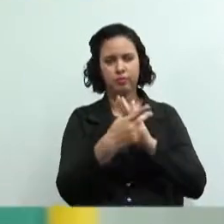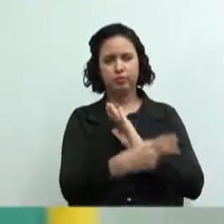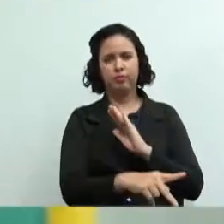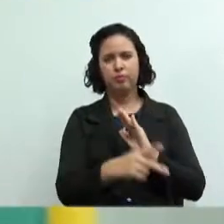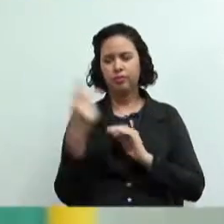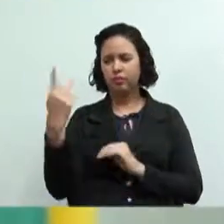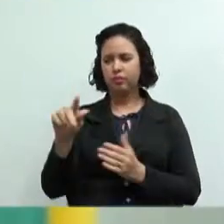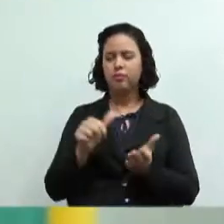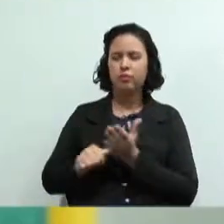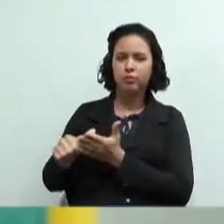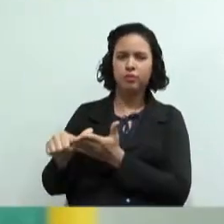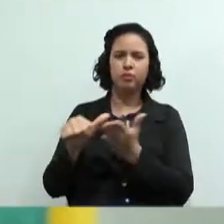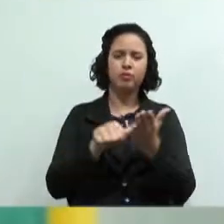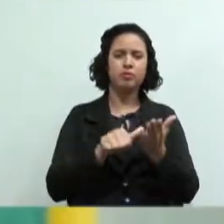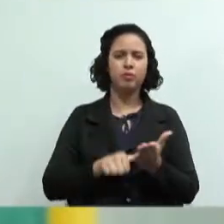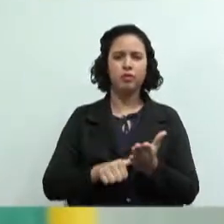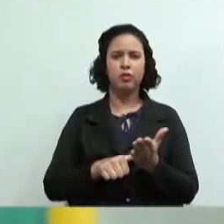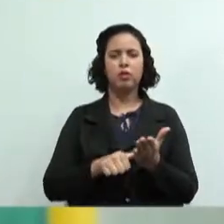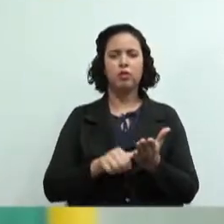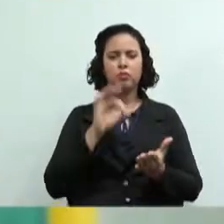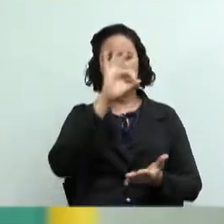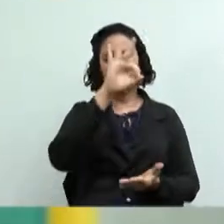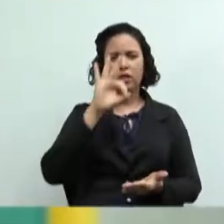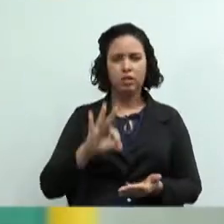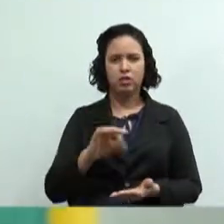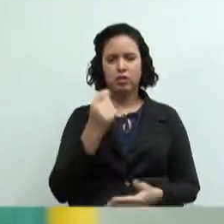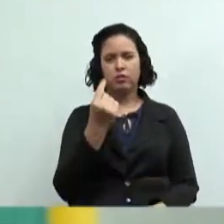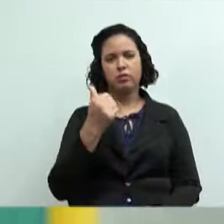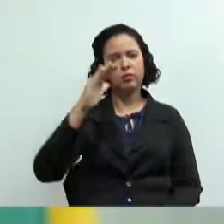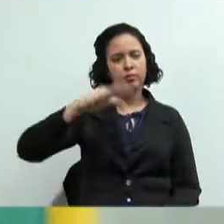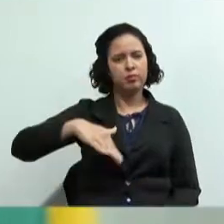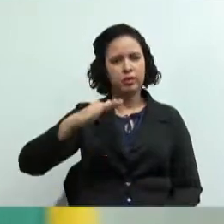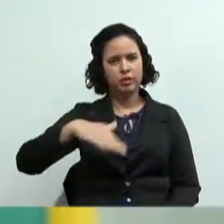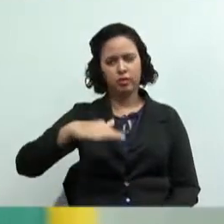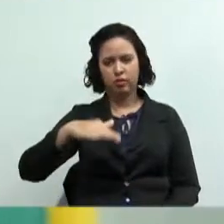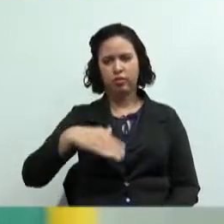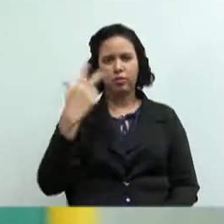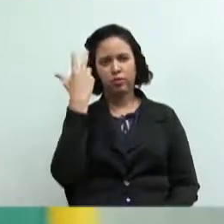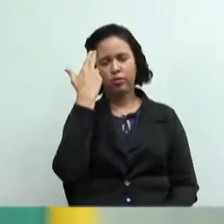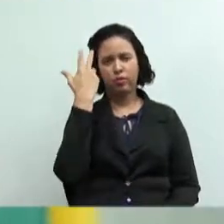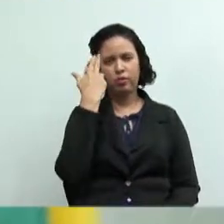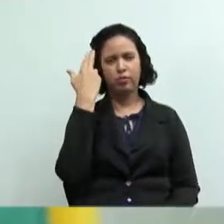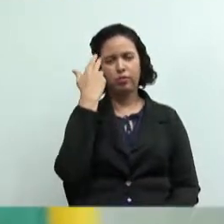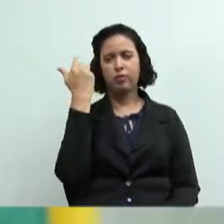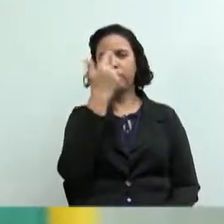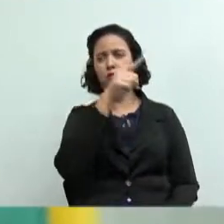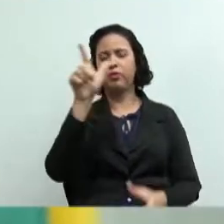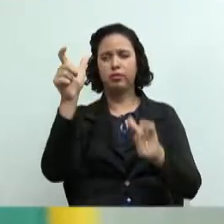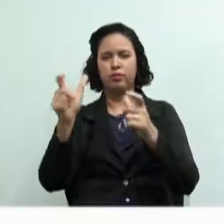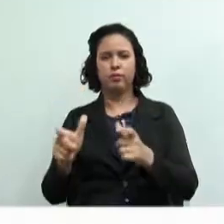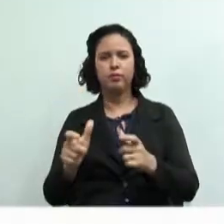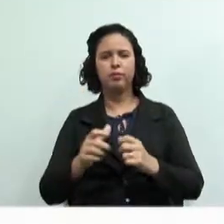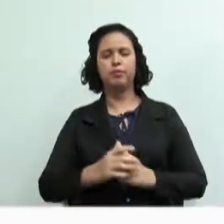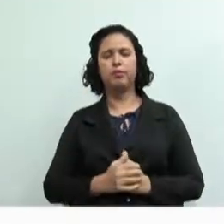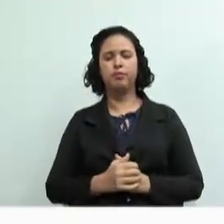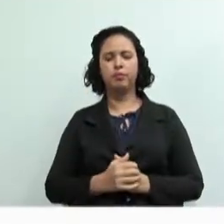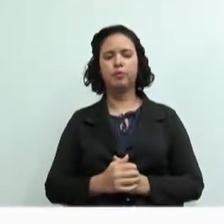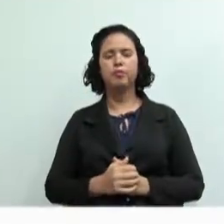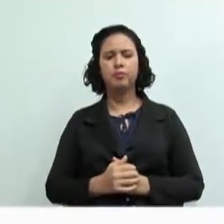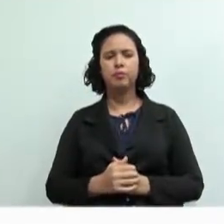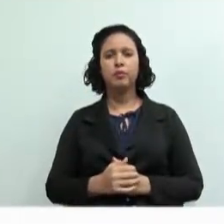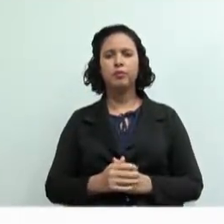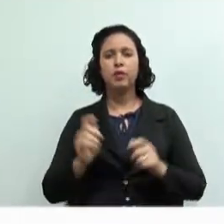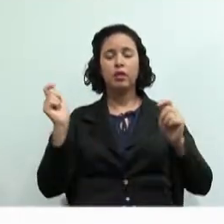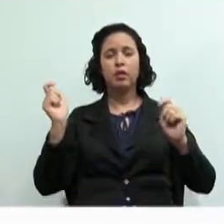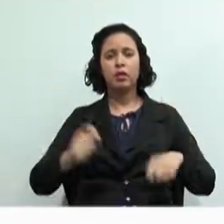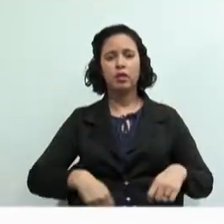cooperados. É com uma taxa menor do que o comum que a gente vê no mercado imobiliário. E isso pode